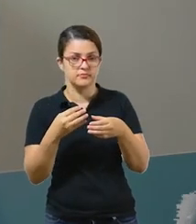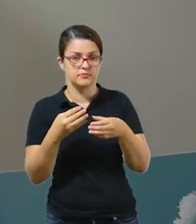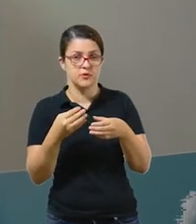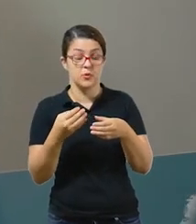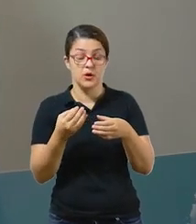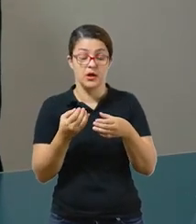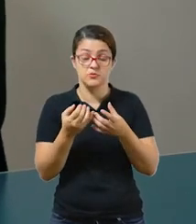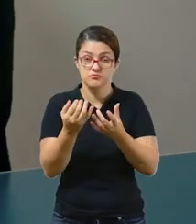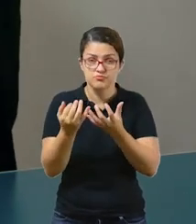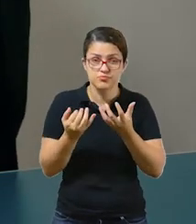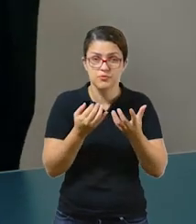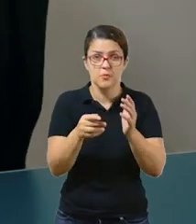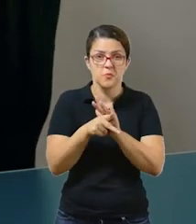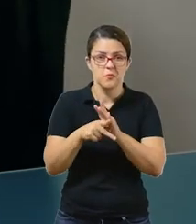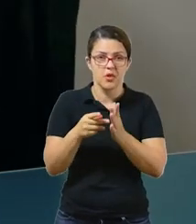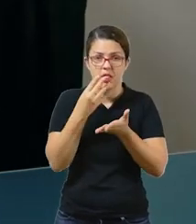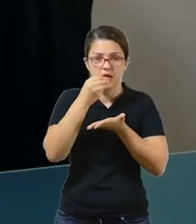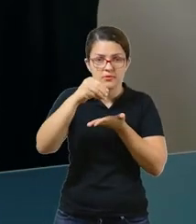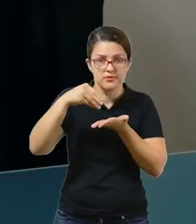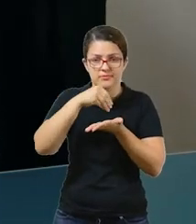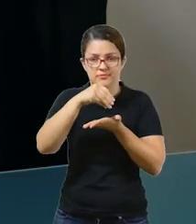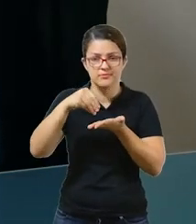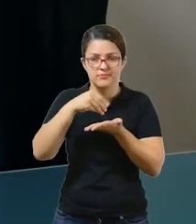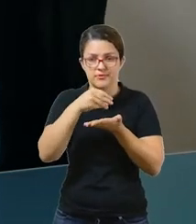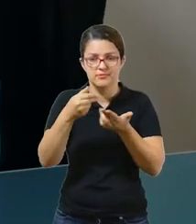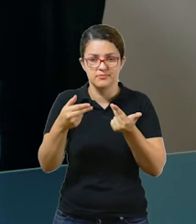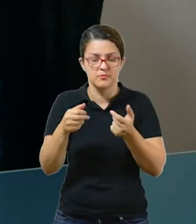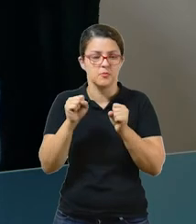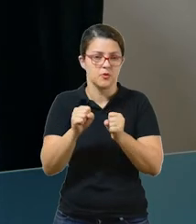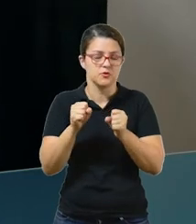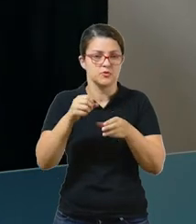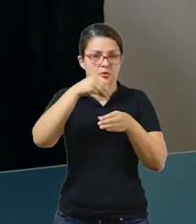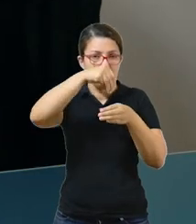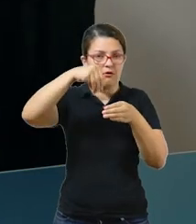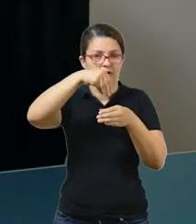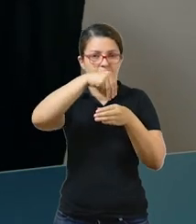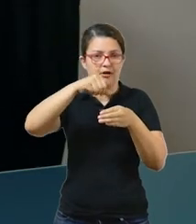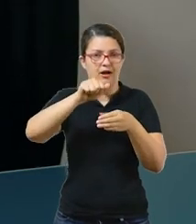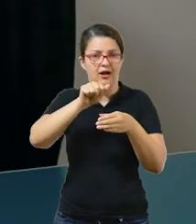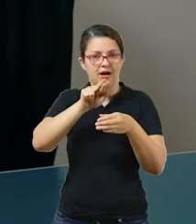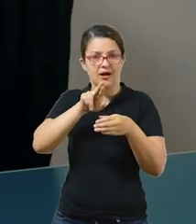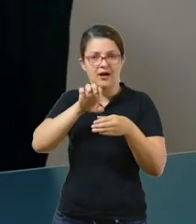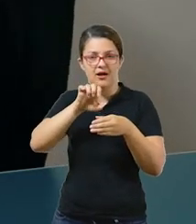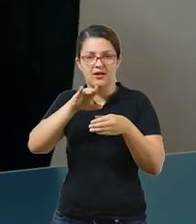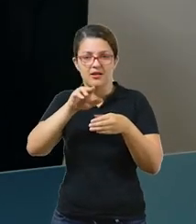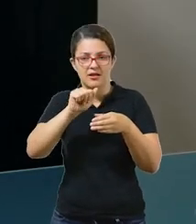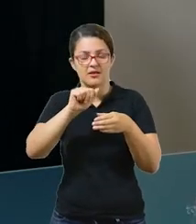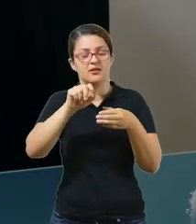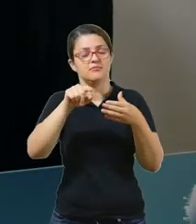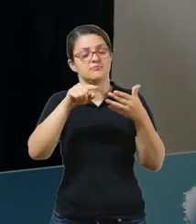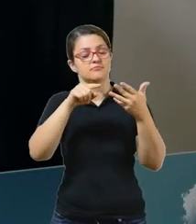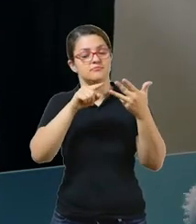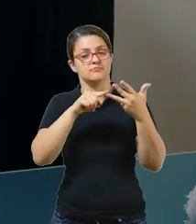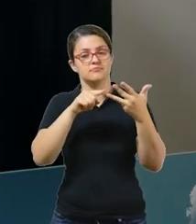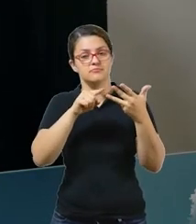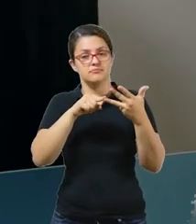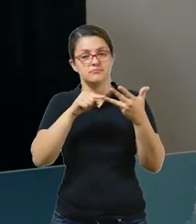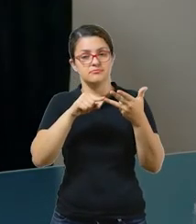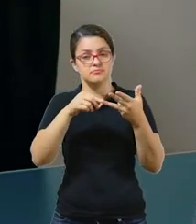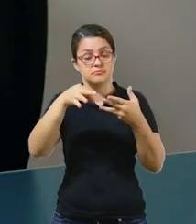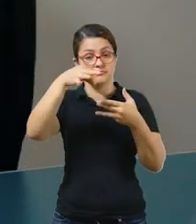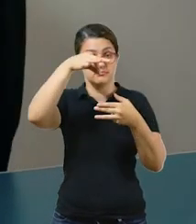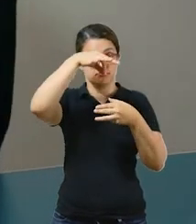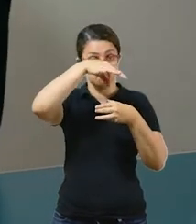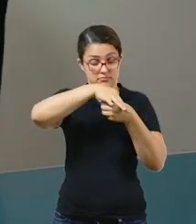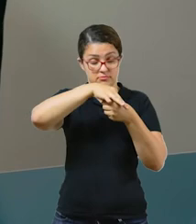acrescente um pouco de areia também, para ele absorver a água. E você vai plantar a muda no quarto passo. Vai distribuir uma